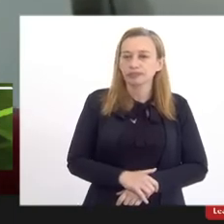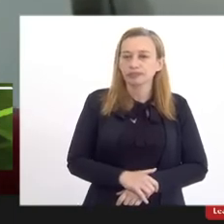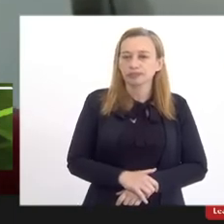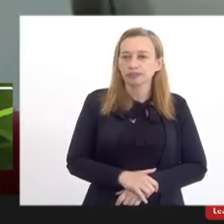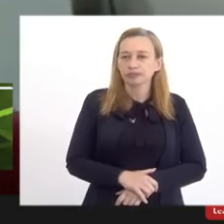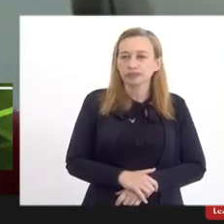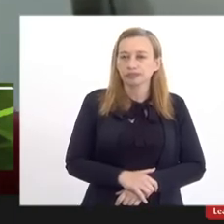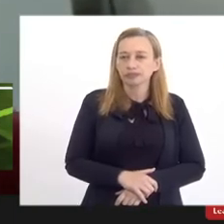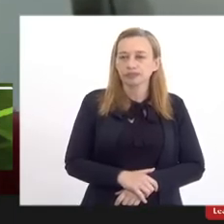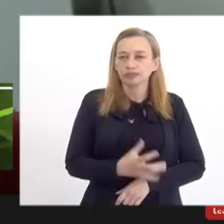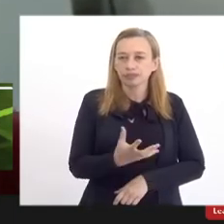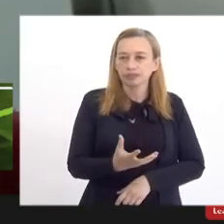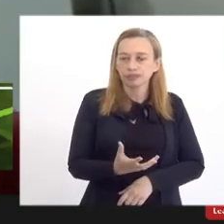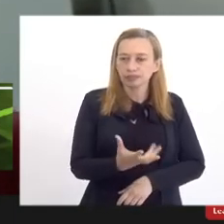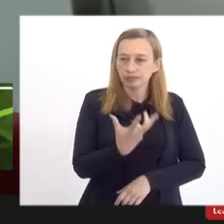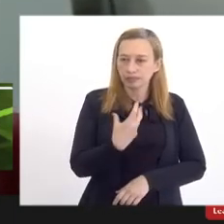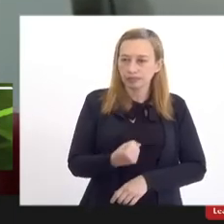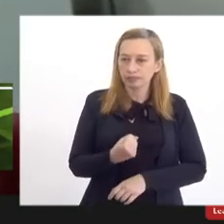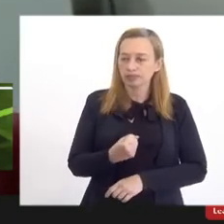adquirido.